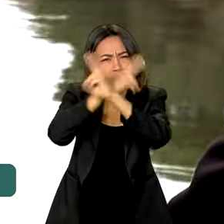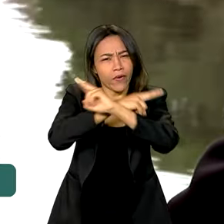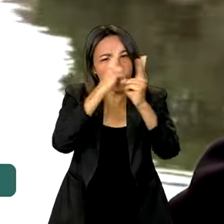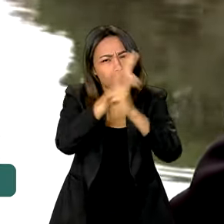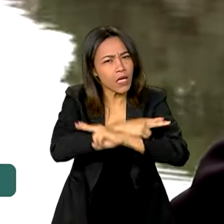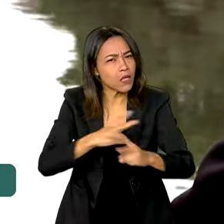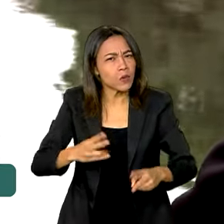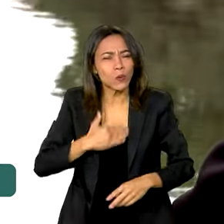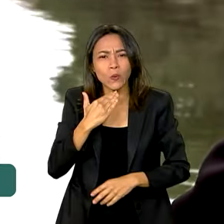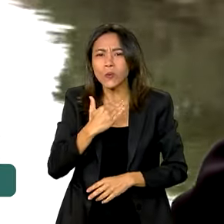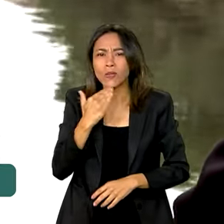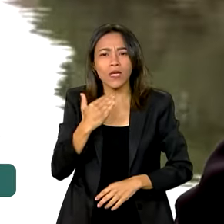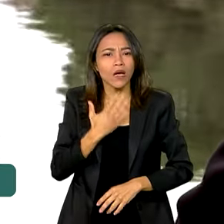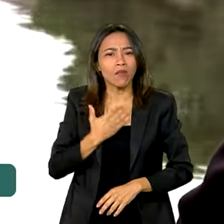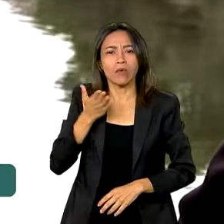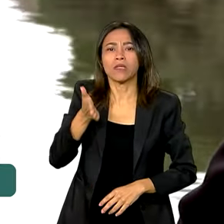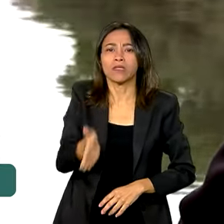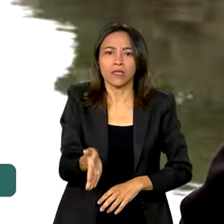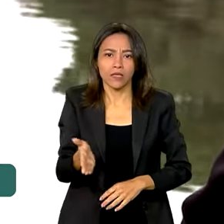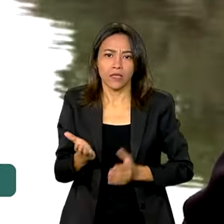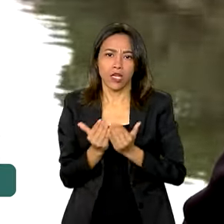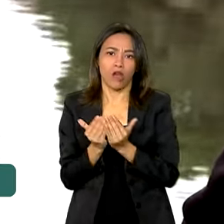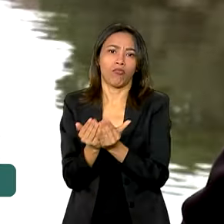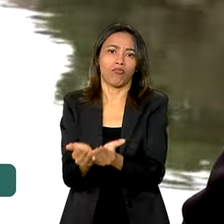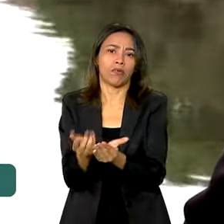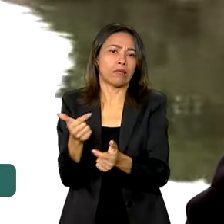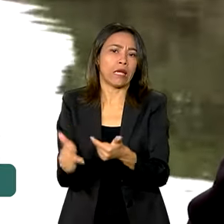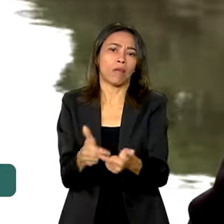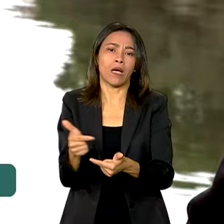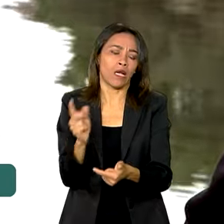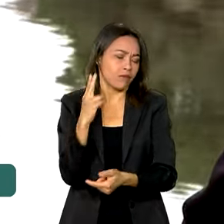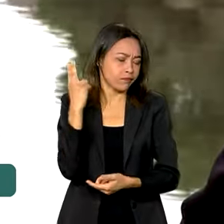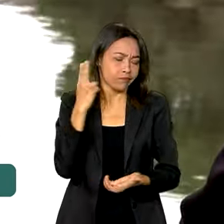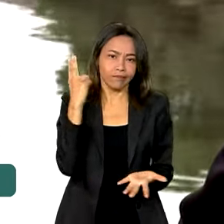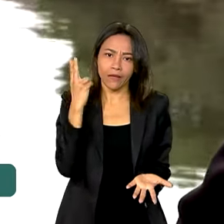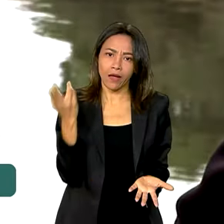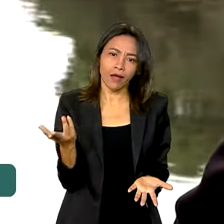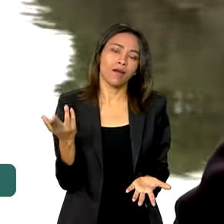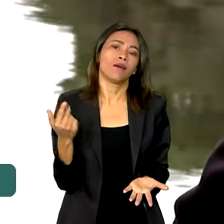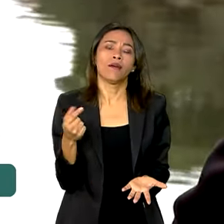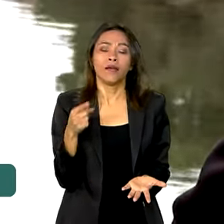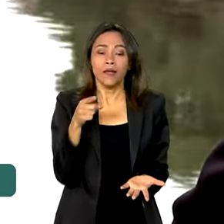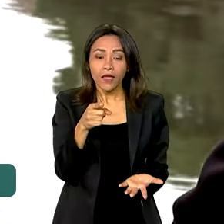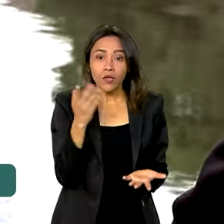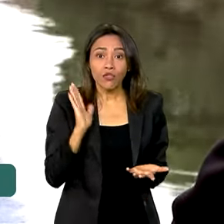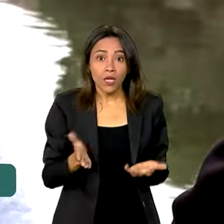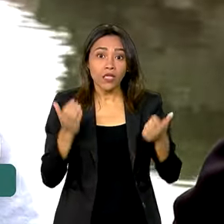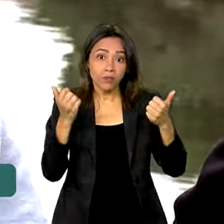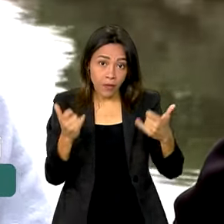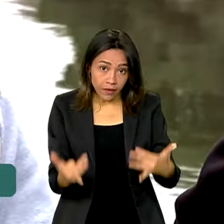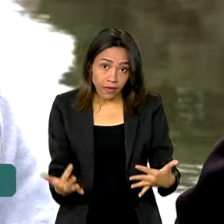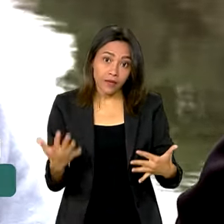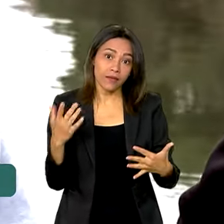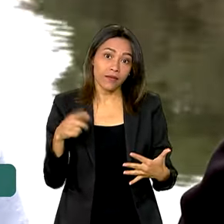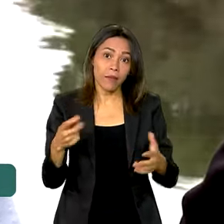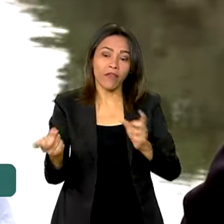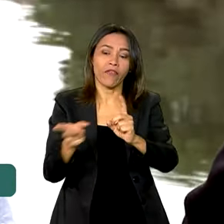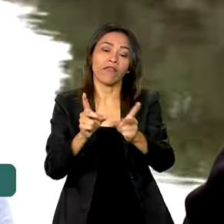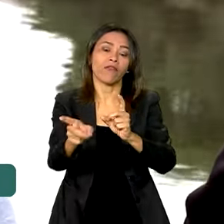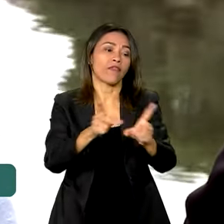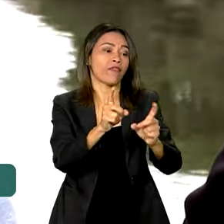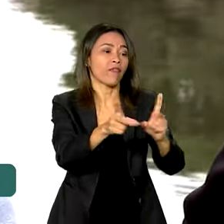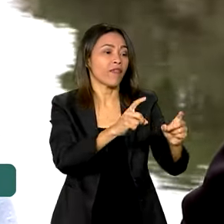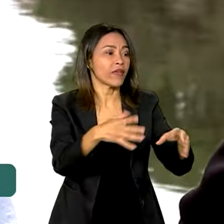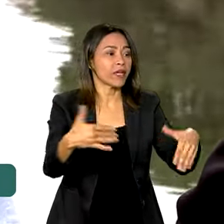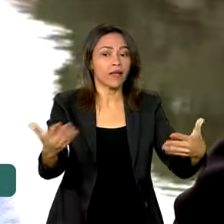deu muito ventos. Então não teria como trabalhar mesmo. E depois é que nem eu disse, né? É a parte do comércio. Não adianta trabalhar.